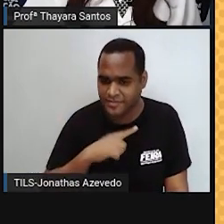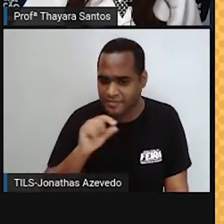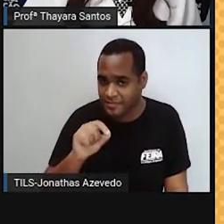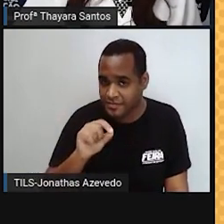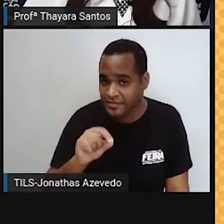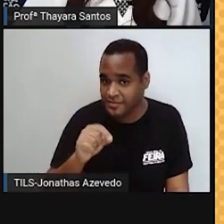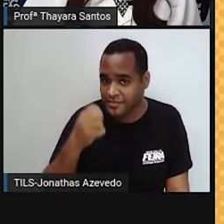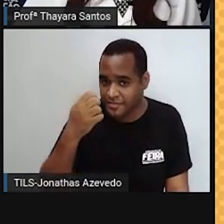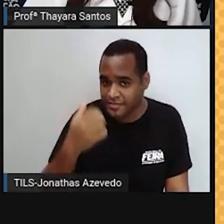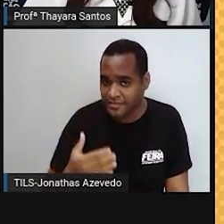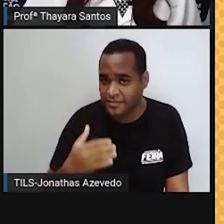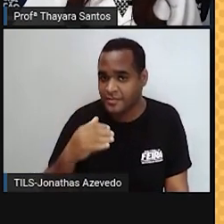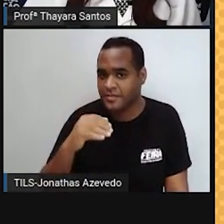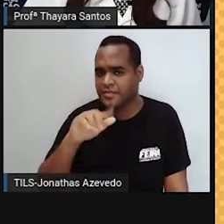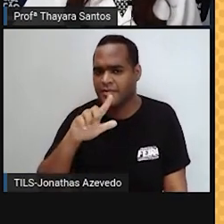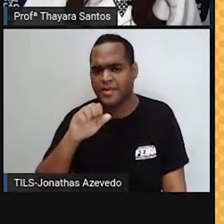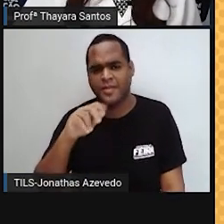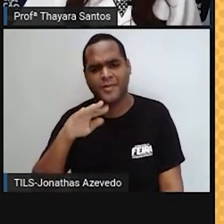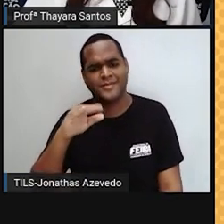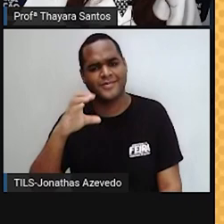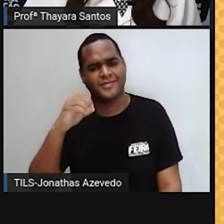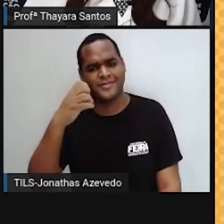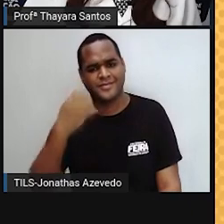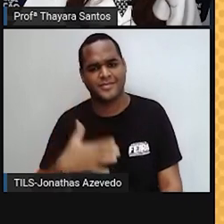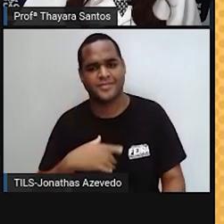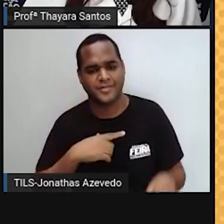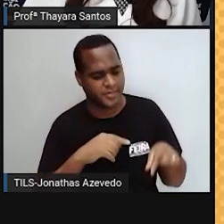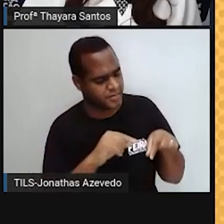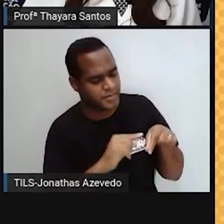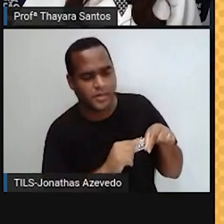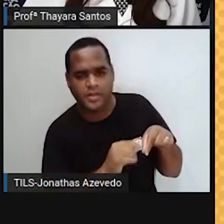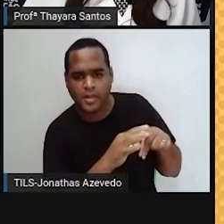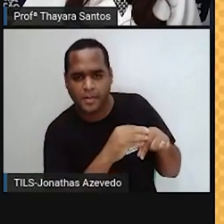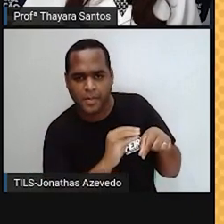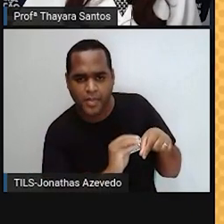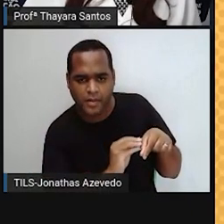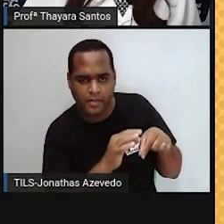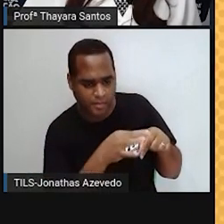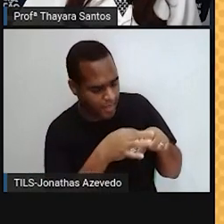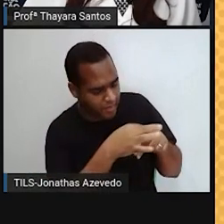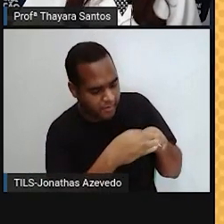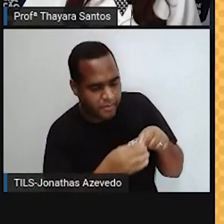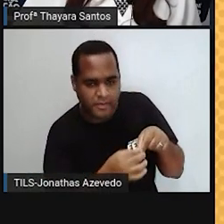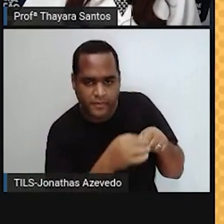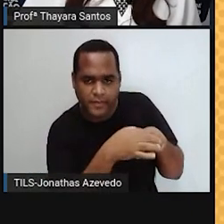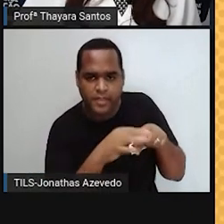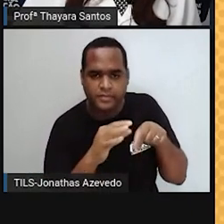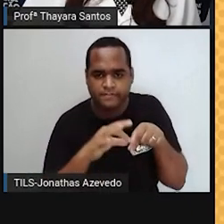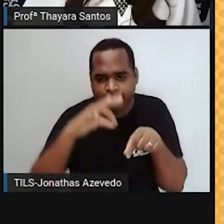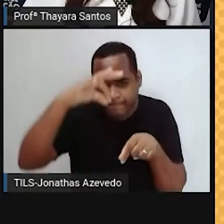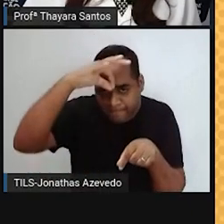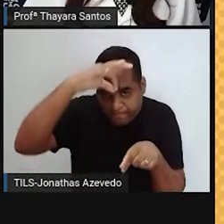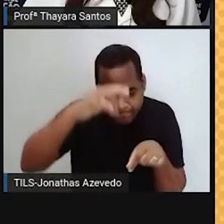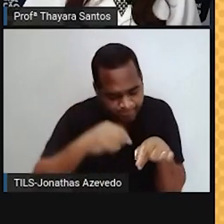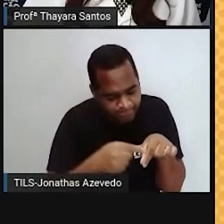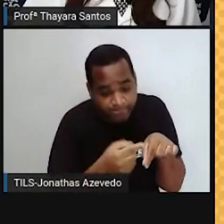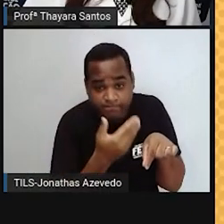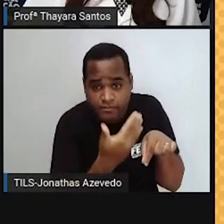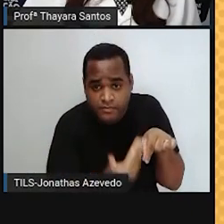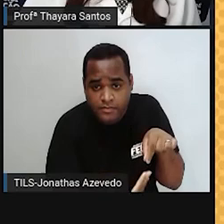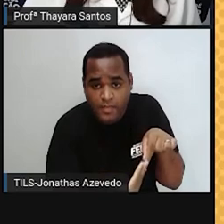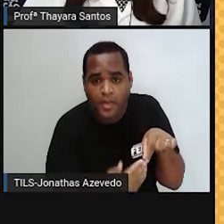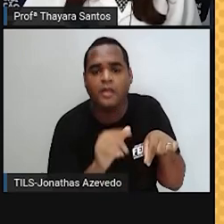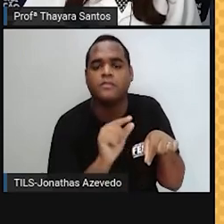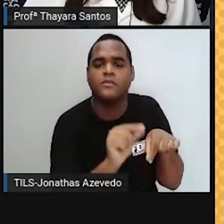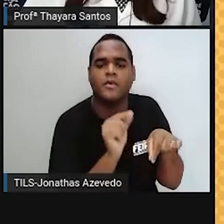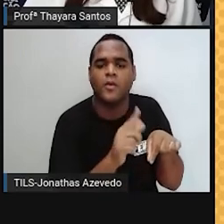lábios, aqui os grandes lábios. É aqui a abertura do canal vaginal. E essa outra